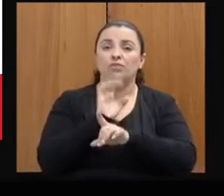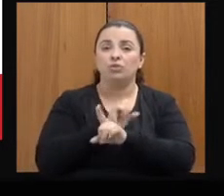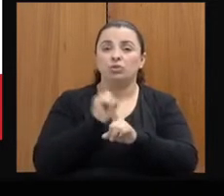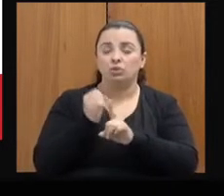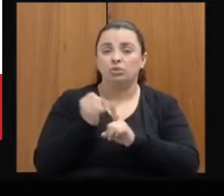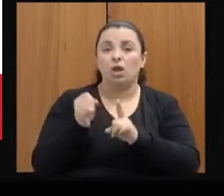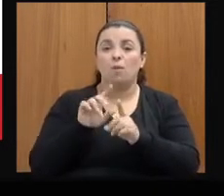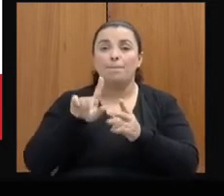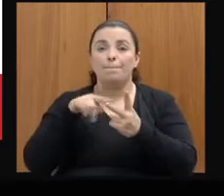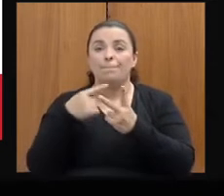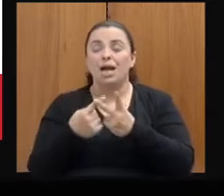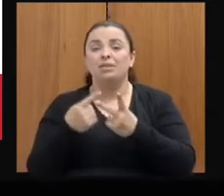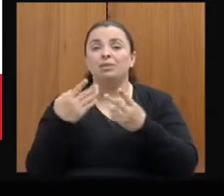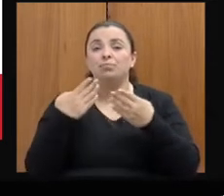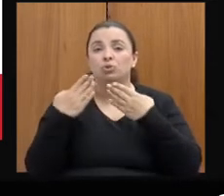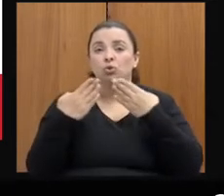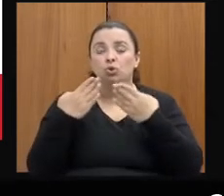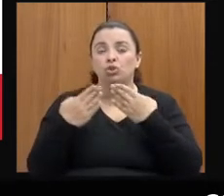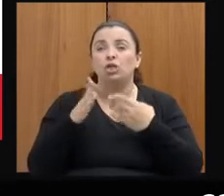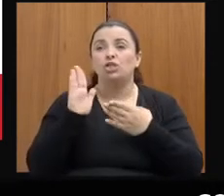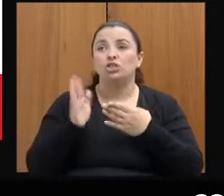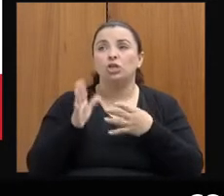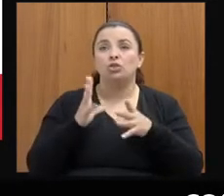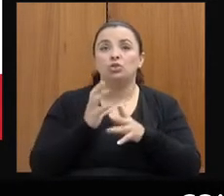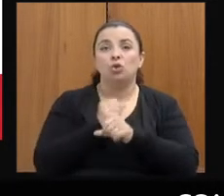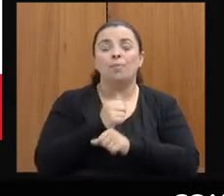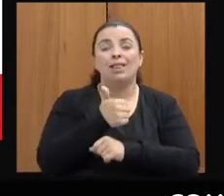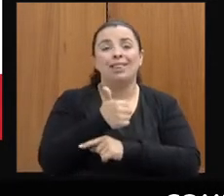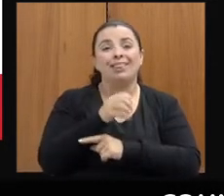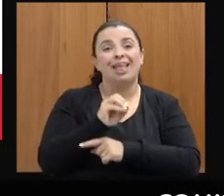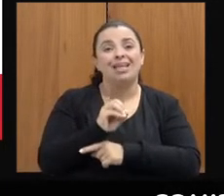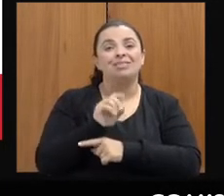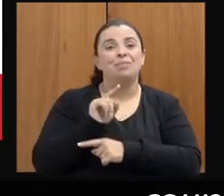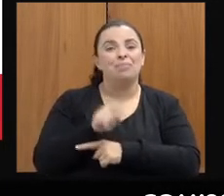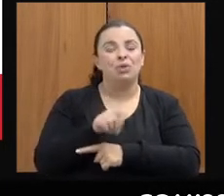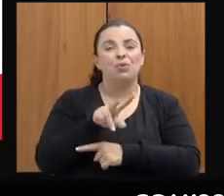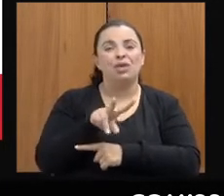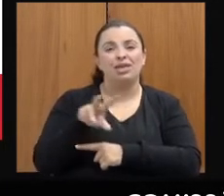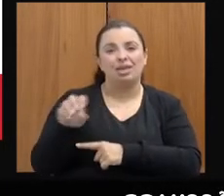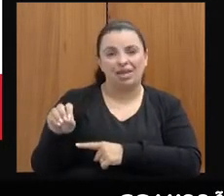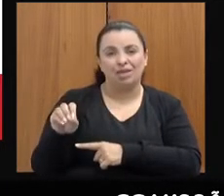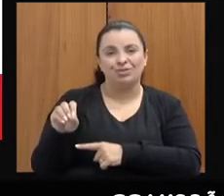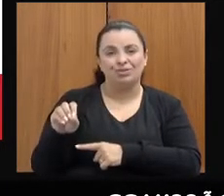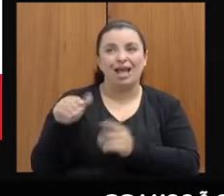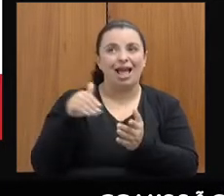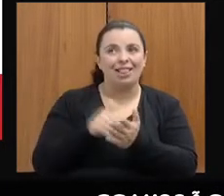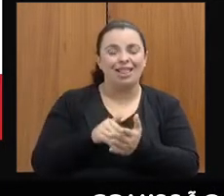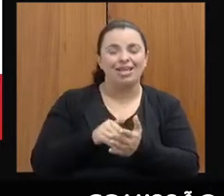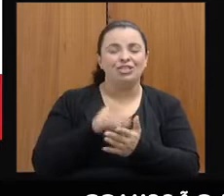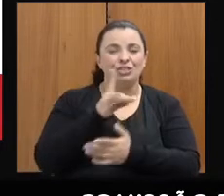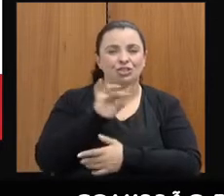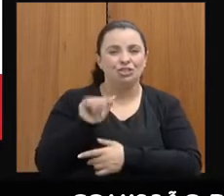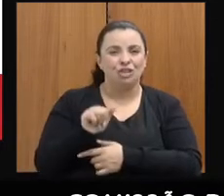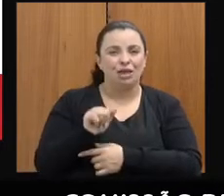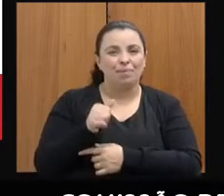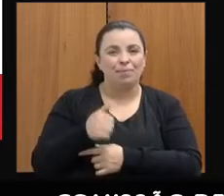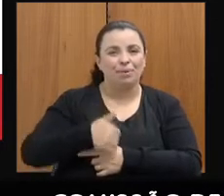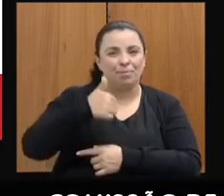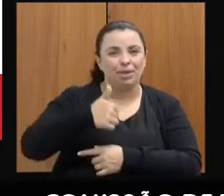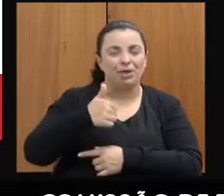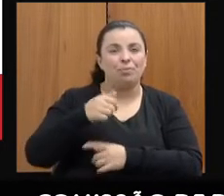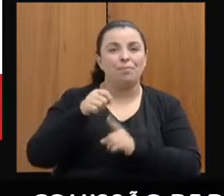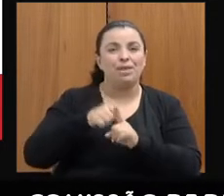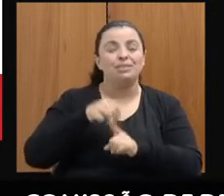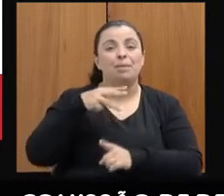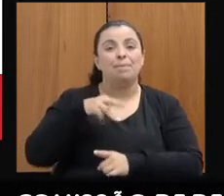já foram feitos mais de 10 mil atendimentos, quase 10.500, que a gente fechou primeiro de maio agora. Então, gente tem... 10